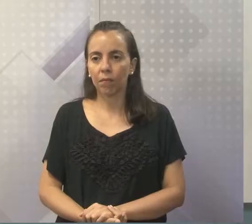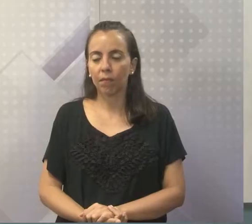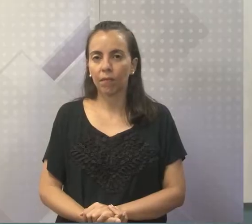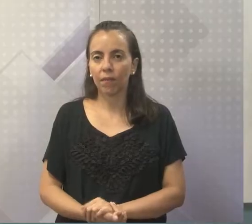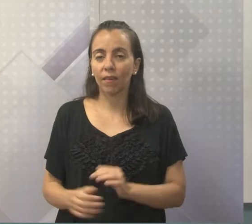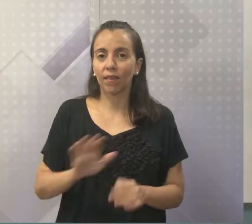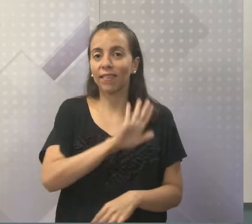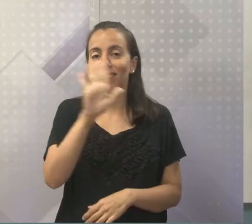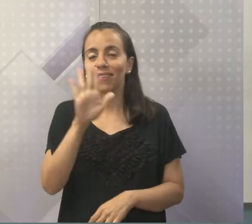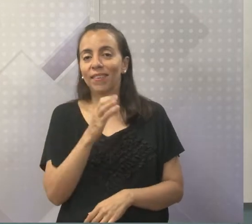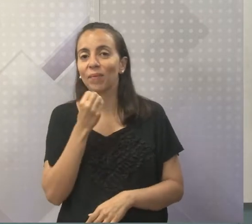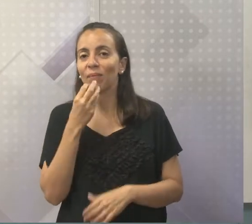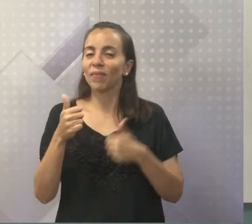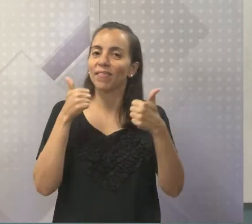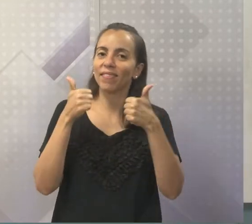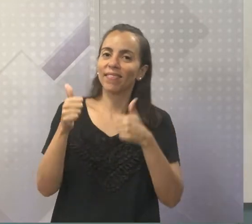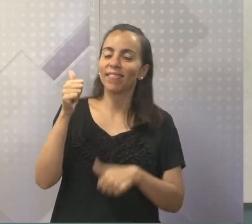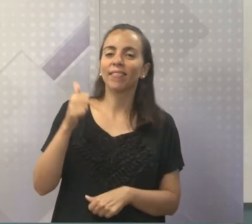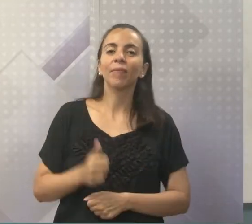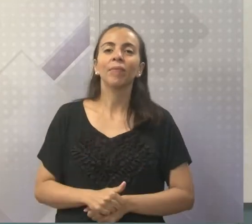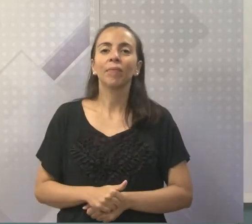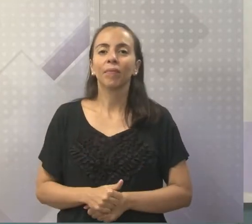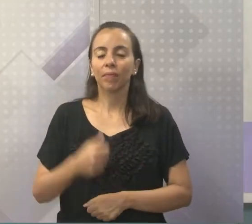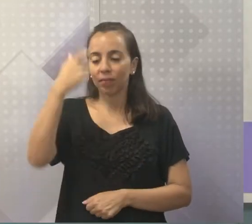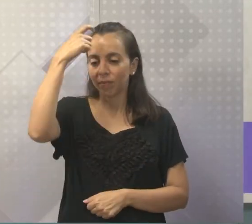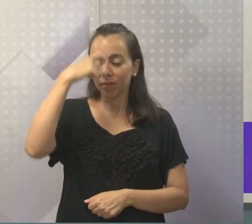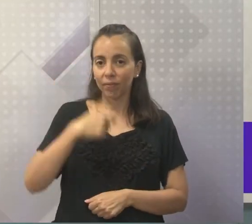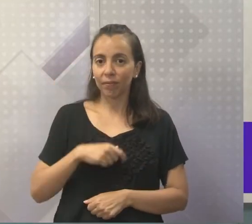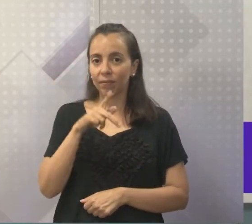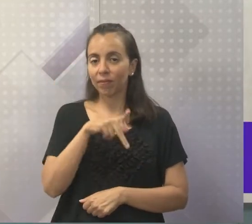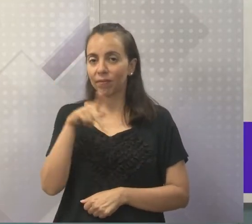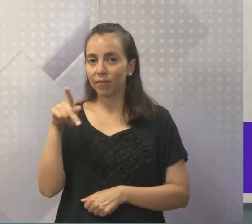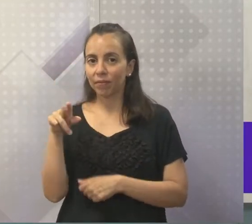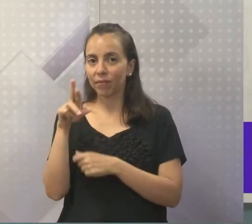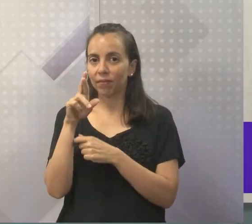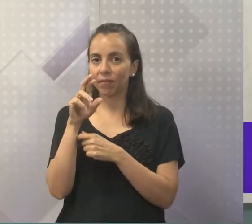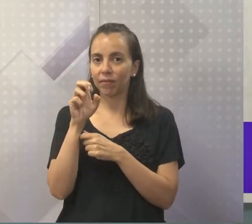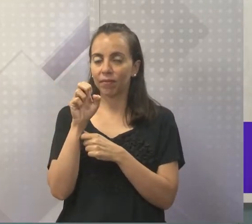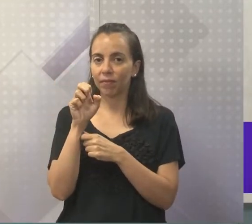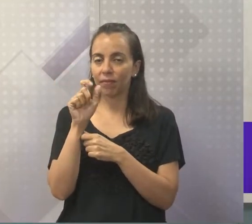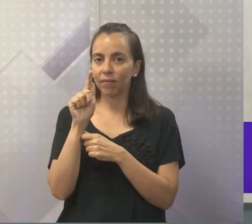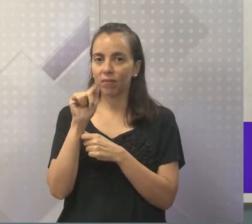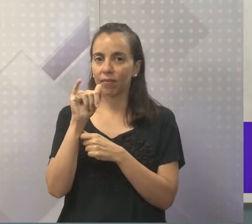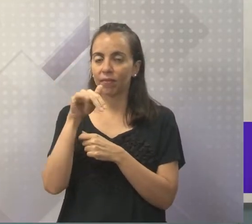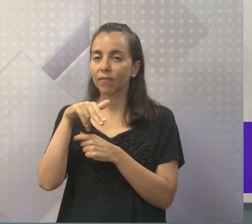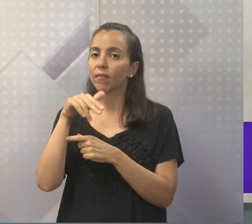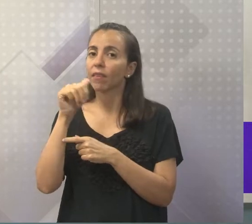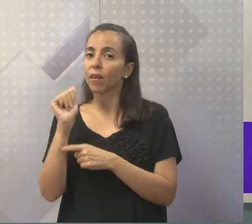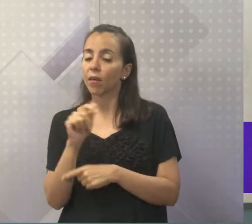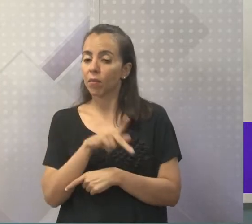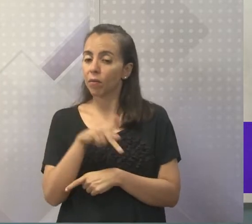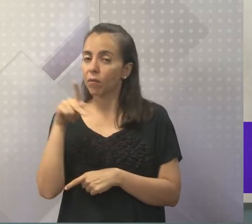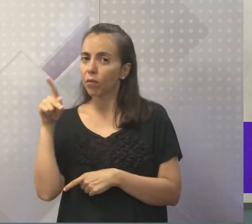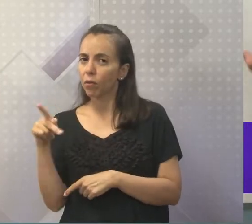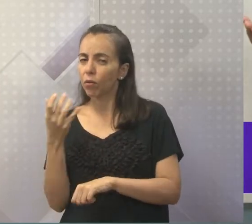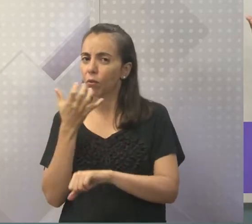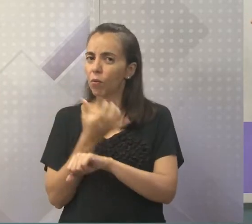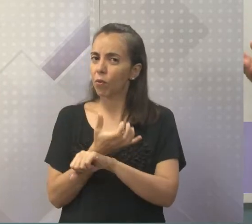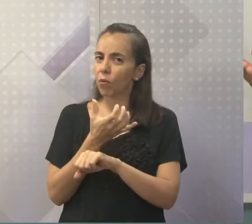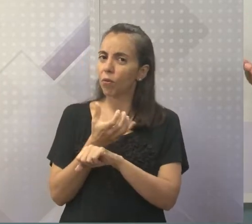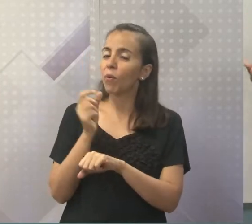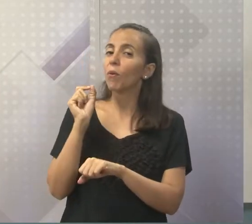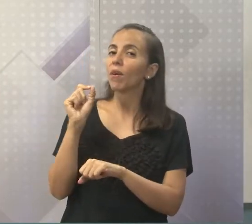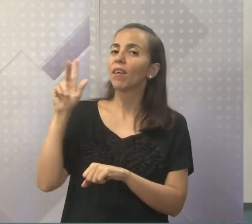Olá pessoal, tudo bem com vocês? Aqui quem está falando é a professora Regina, a professora do componente curricular